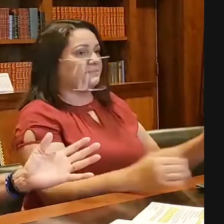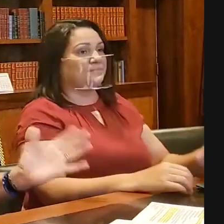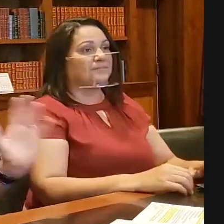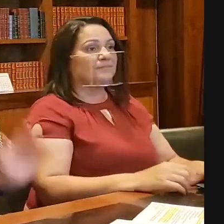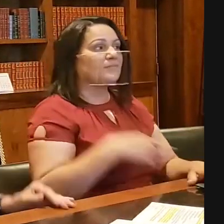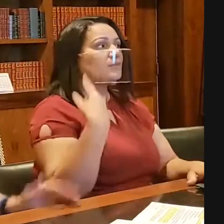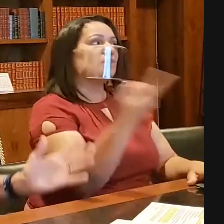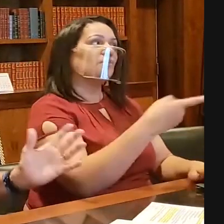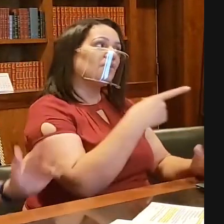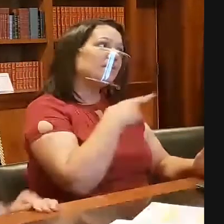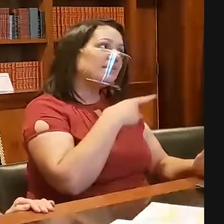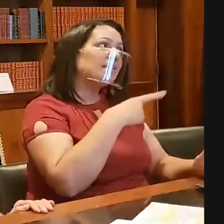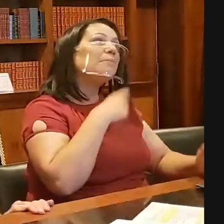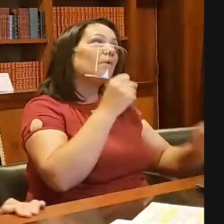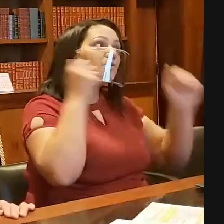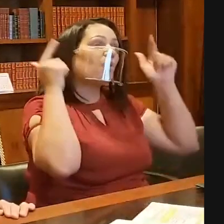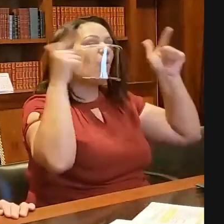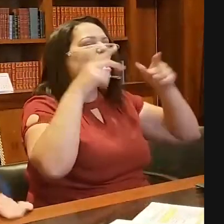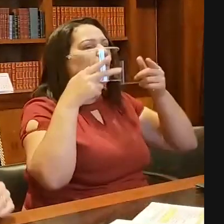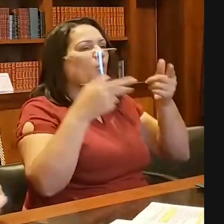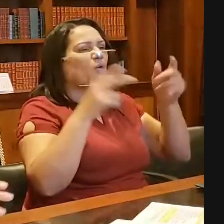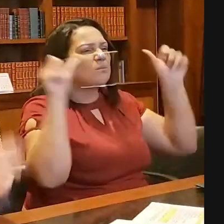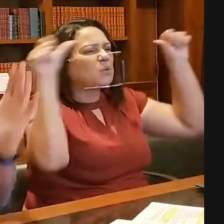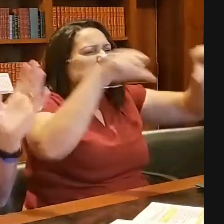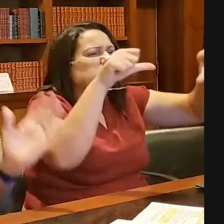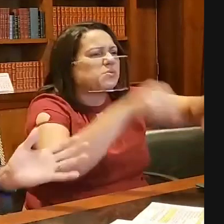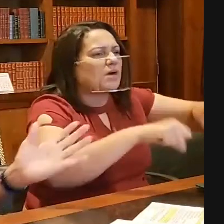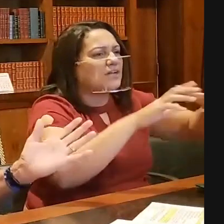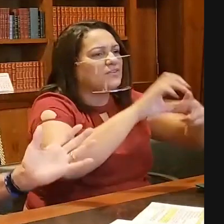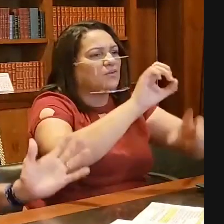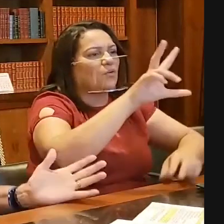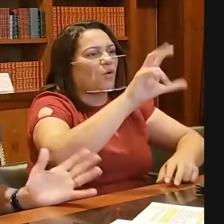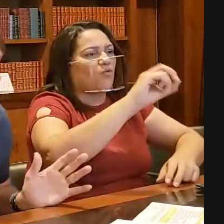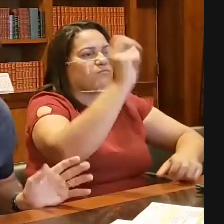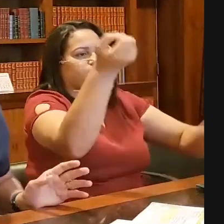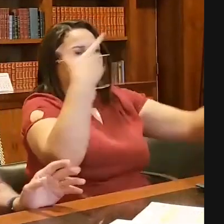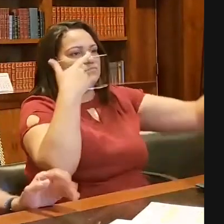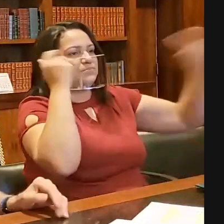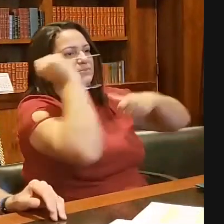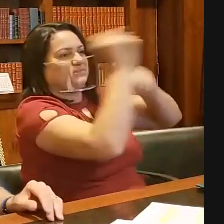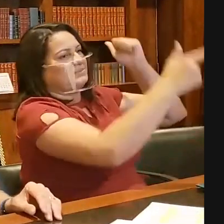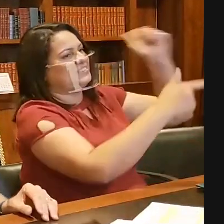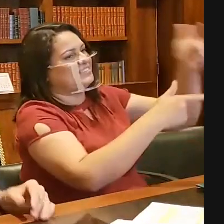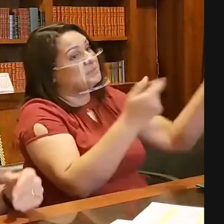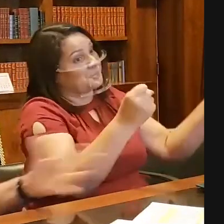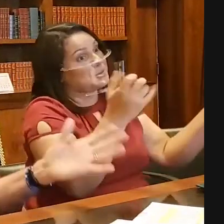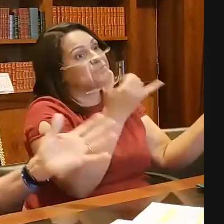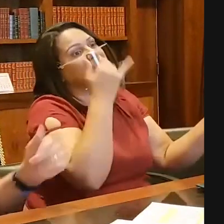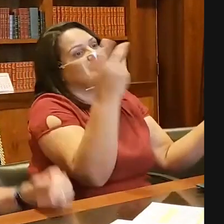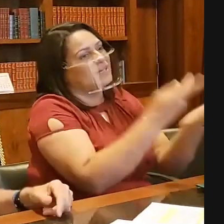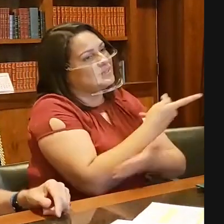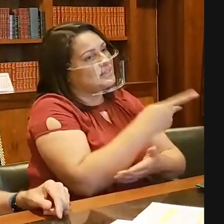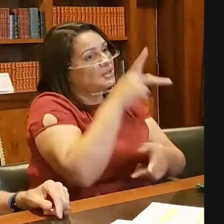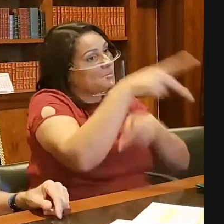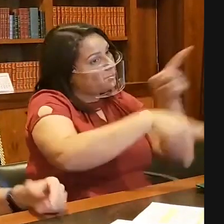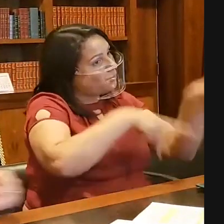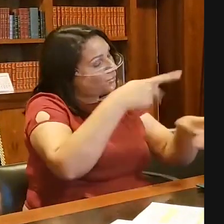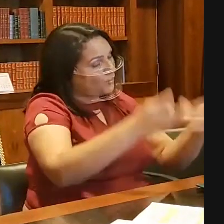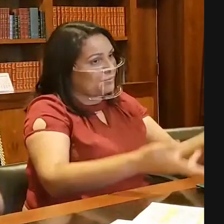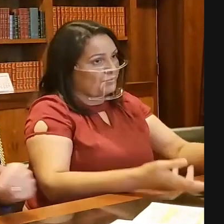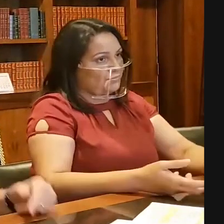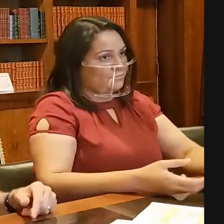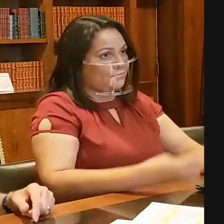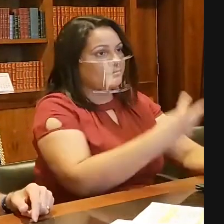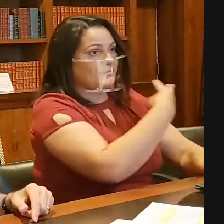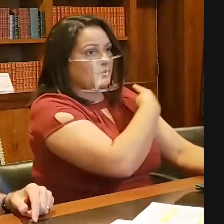Nós aí estamos sujeitos a vaias, pô, a pupos, de vez em quando até um ovo, né, que faz o quê? Acontece, certo? E enfrentar o povo. E como